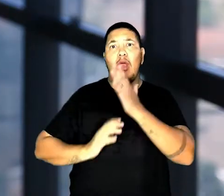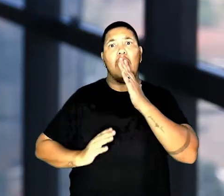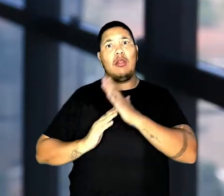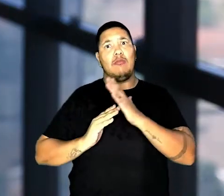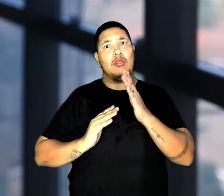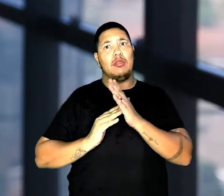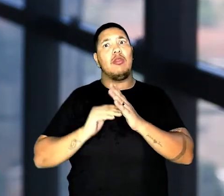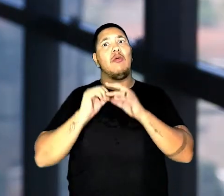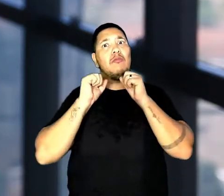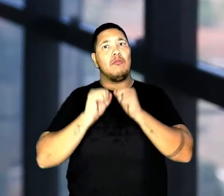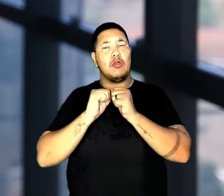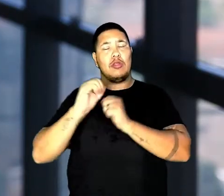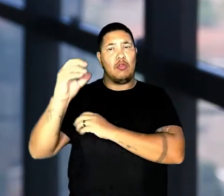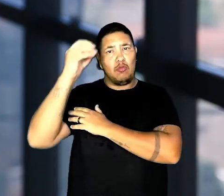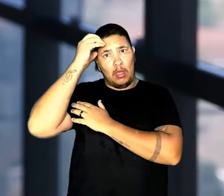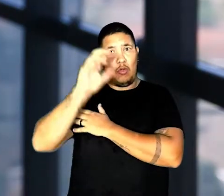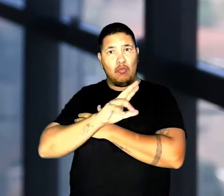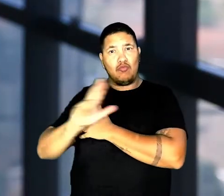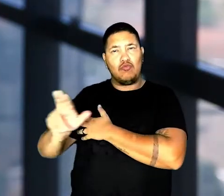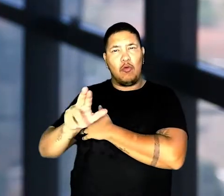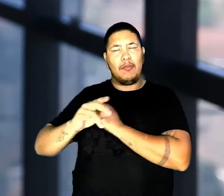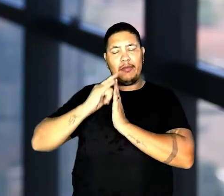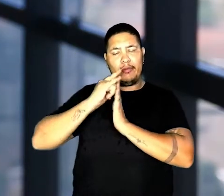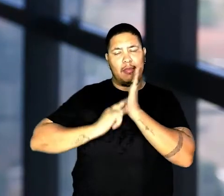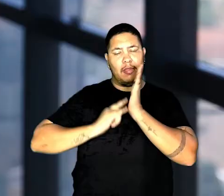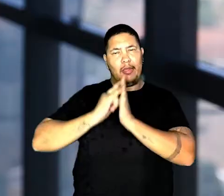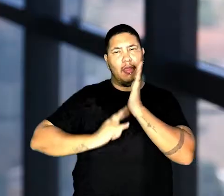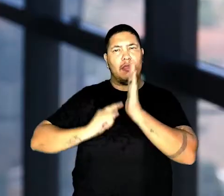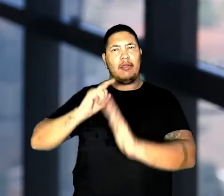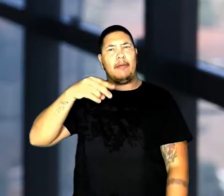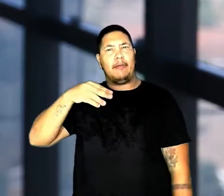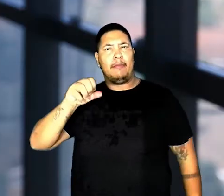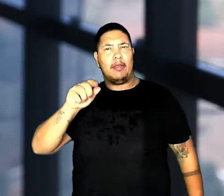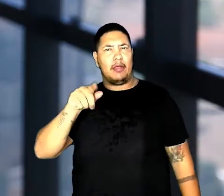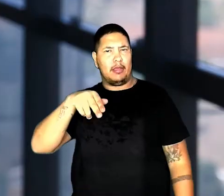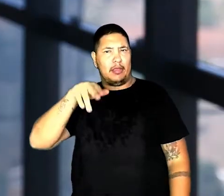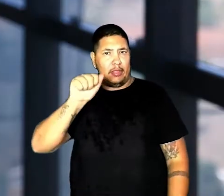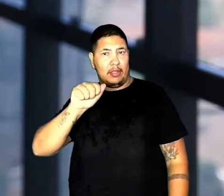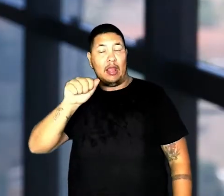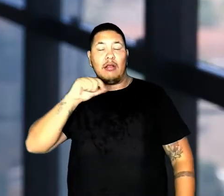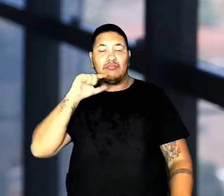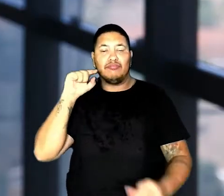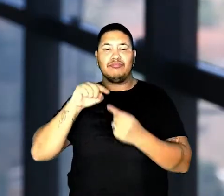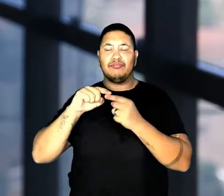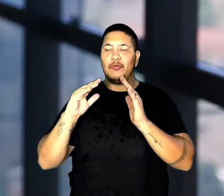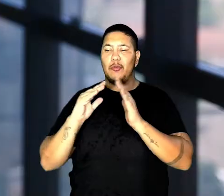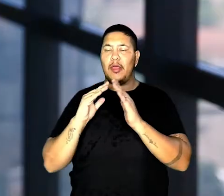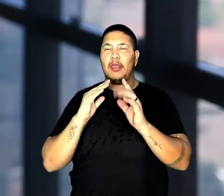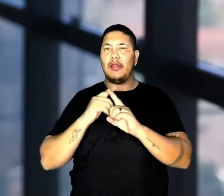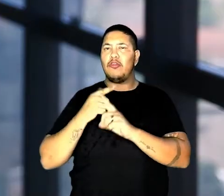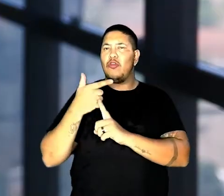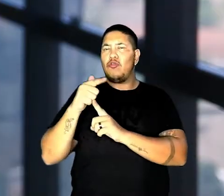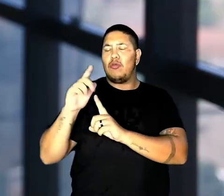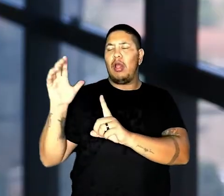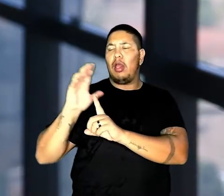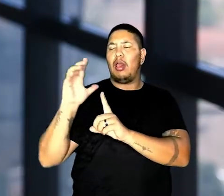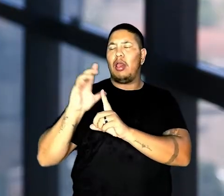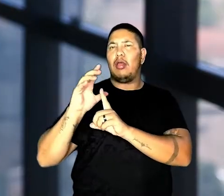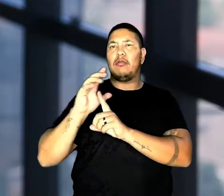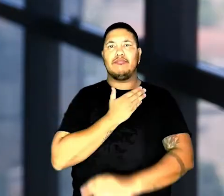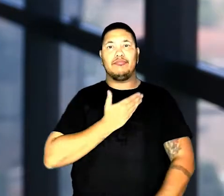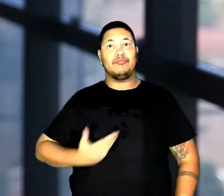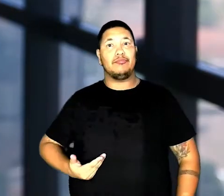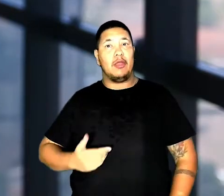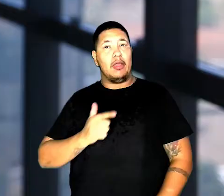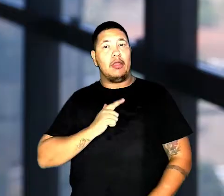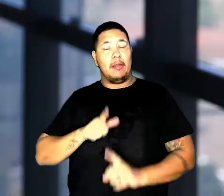rei. O documento ficou conhecido como Carta Magna. Ela fazia menção a uma igreja sem interferências do governo